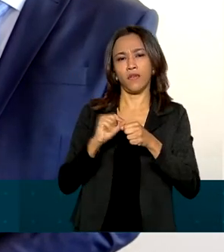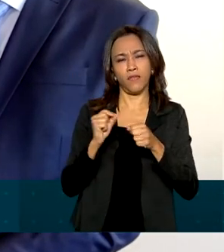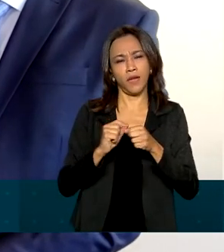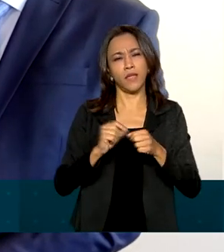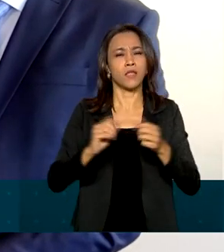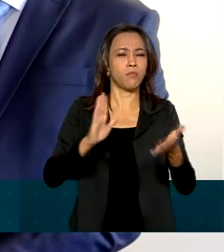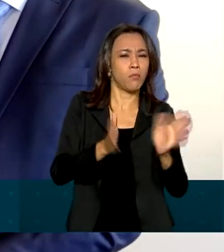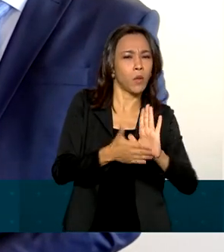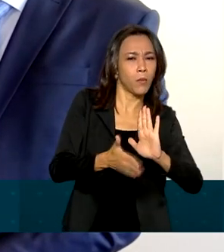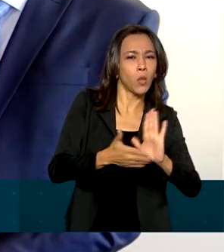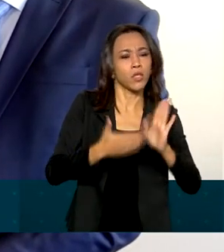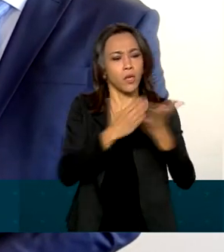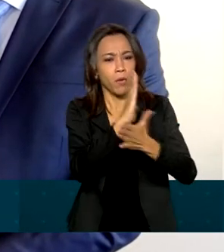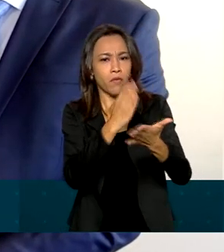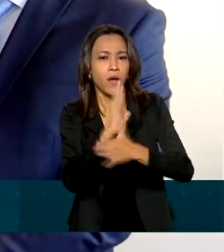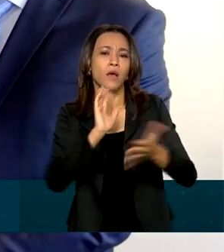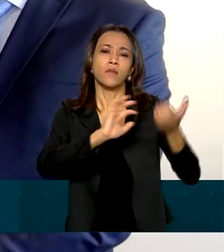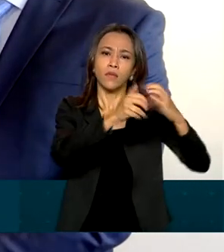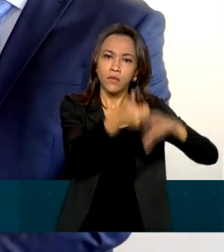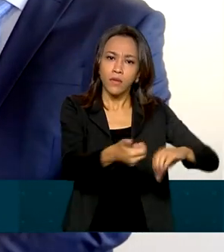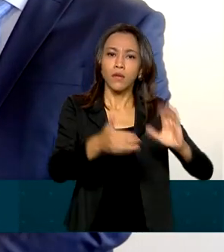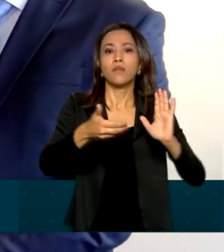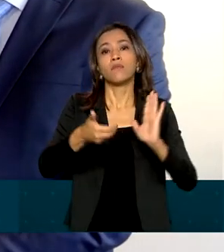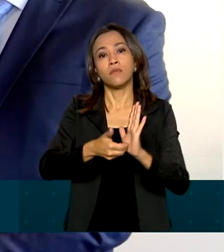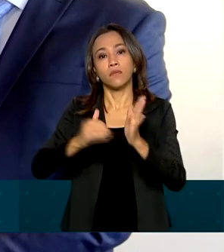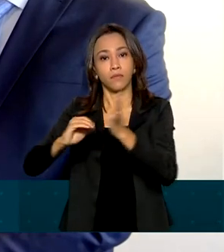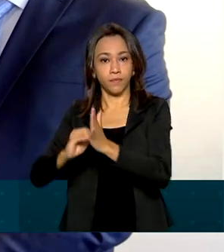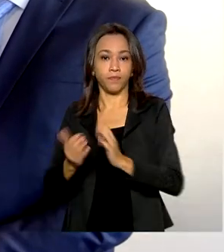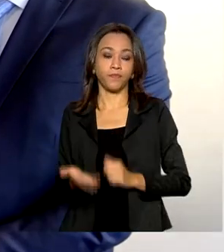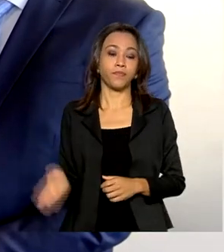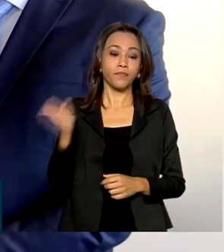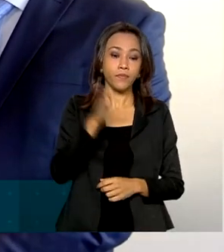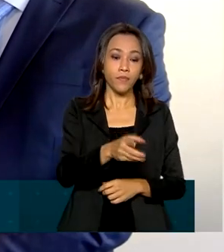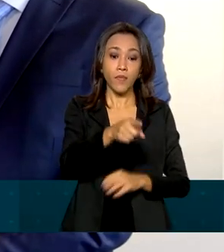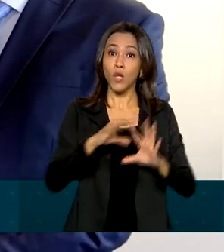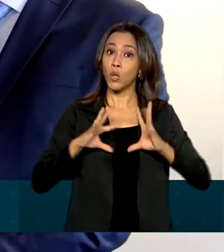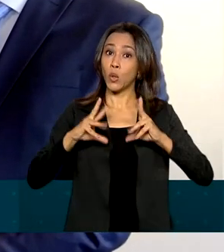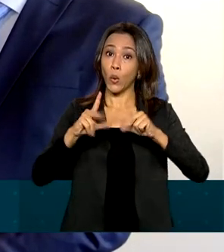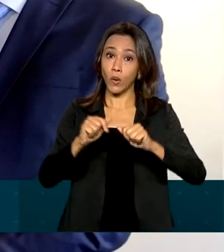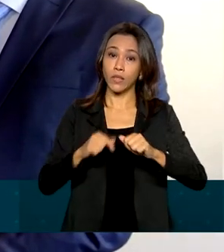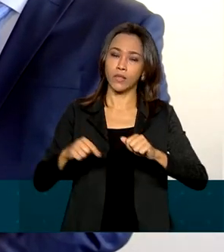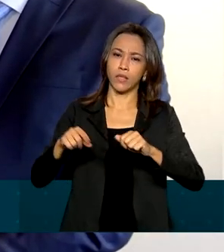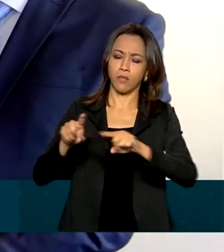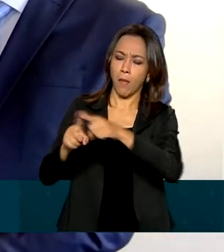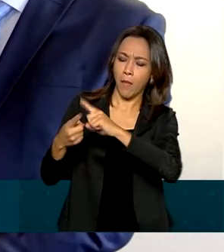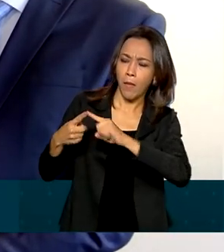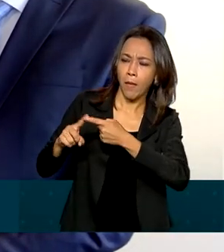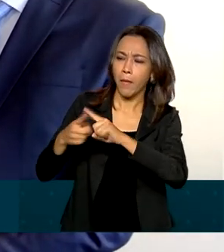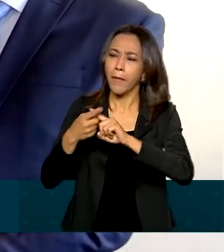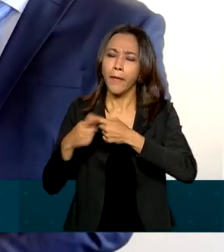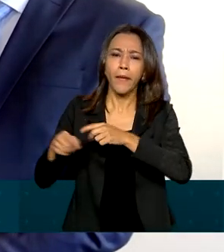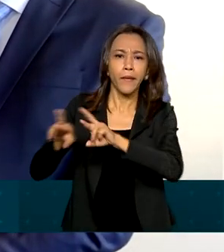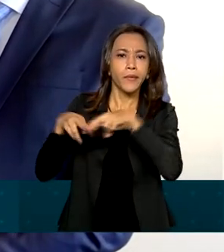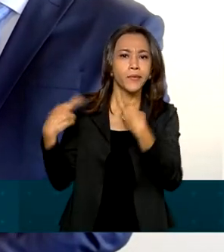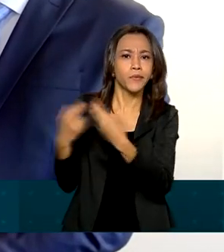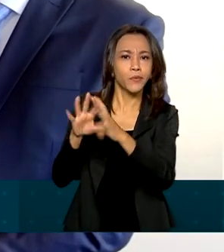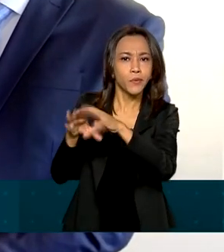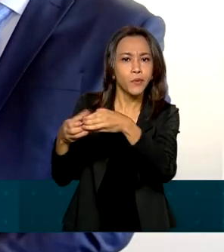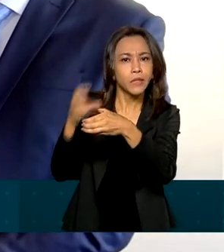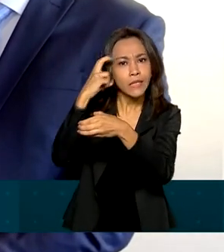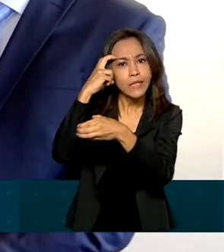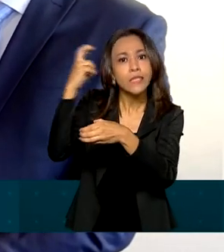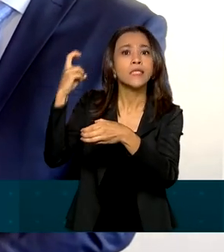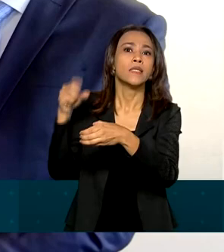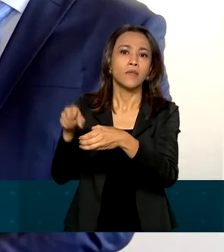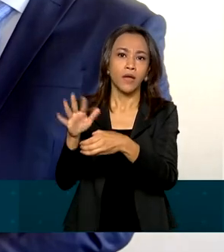aprovadas no Senado, na Câmara. Tanto as reuniões com o setor de inteligência americano foi muito esclarecedora e também